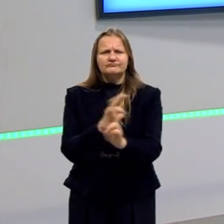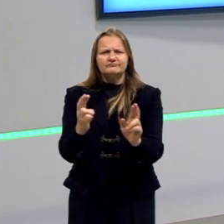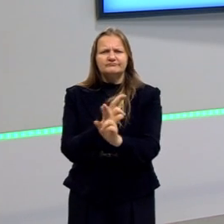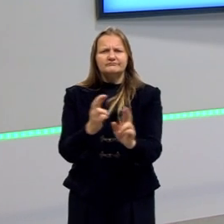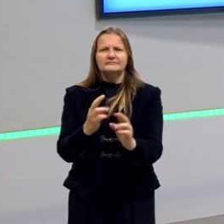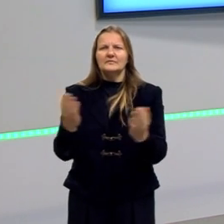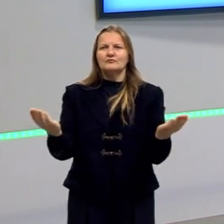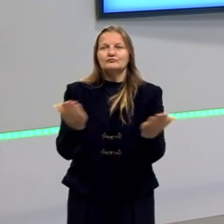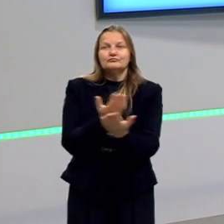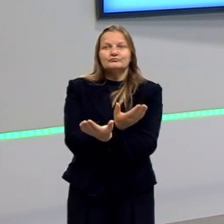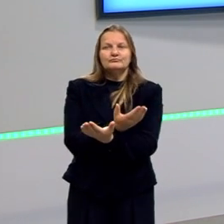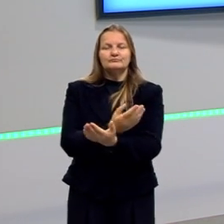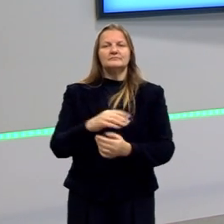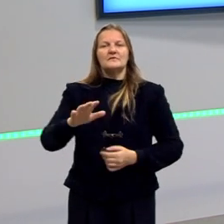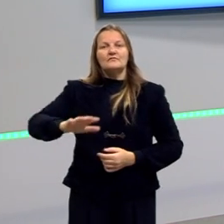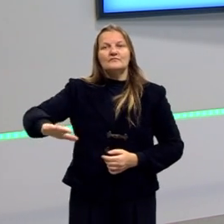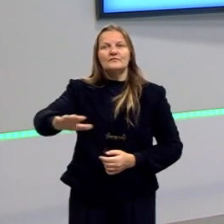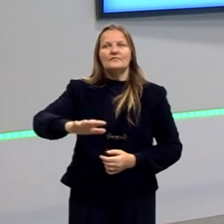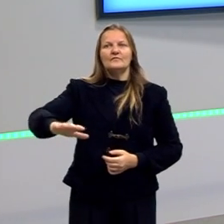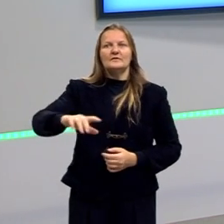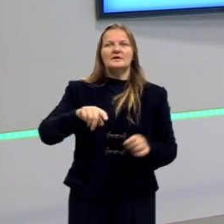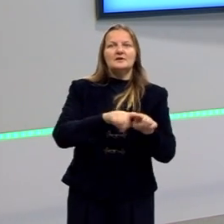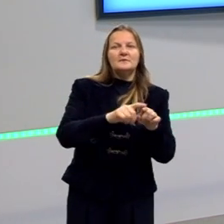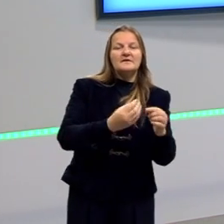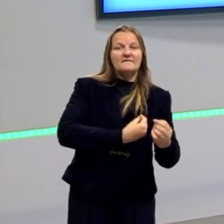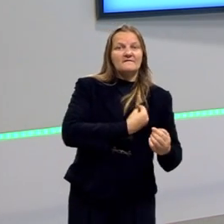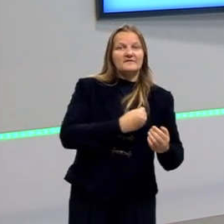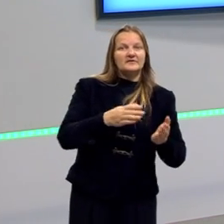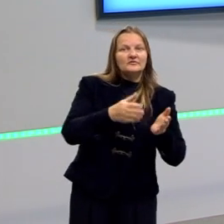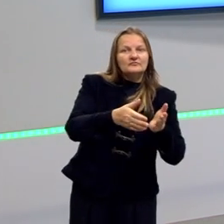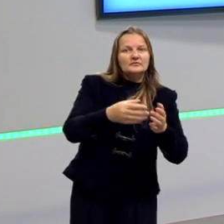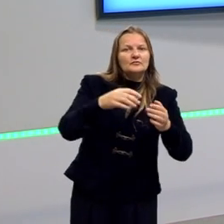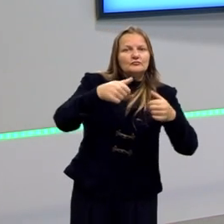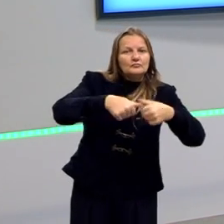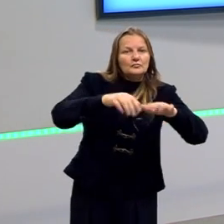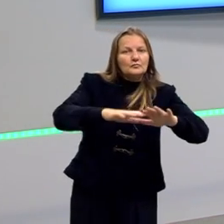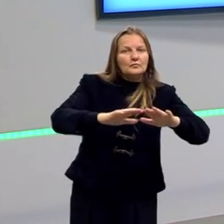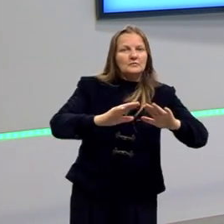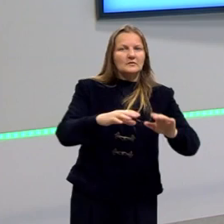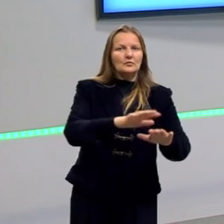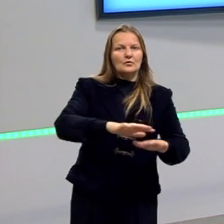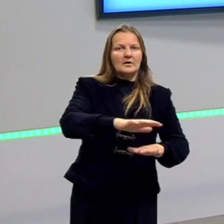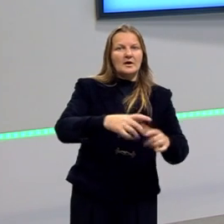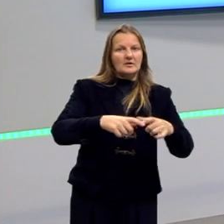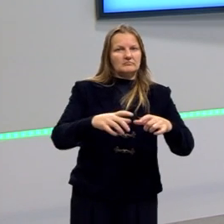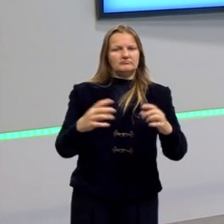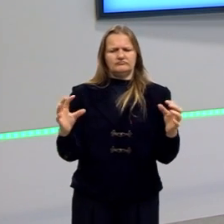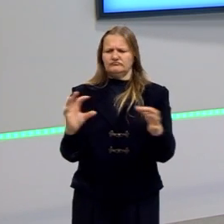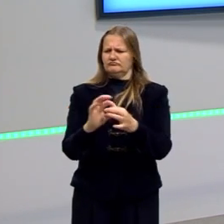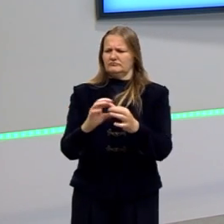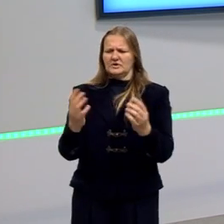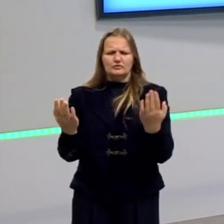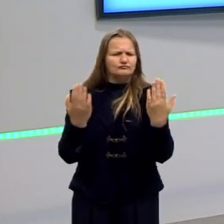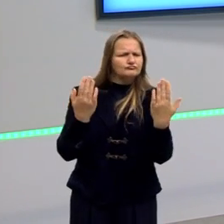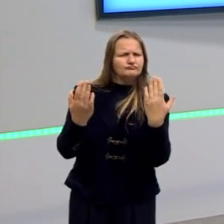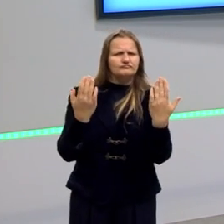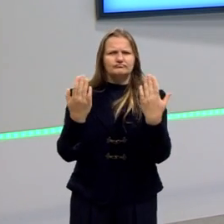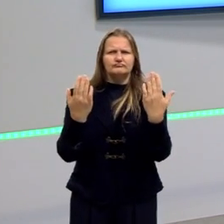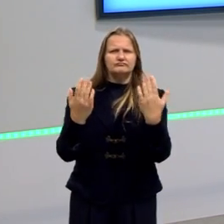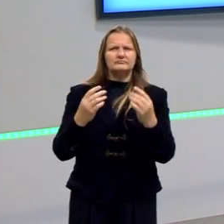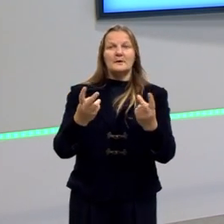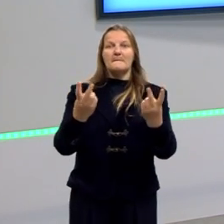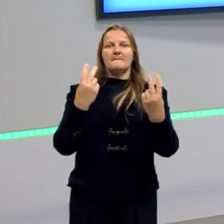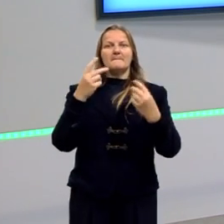relação entre meio ambiente e seres vivos que habitam naquele ambiente, certo? Então, ele começou... Ele